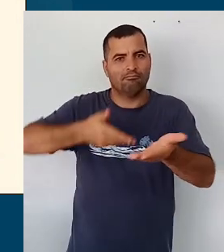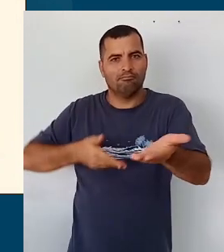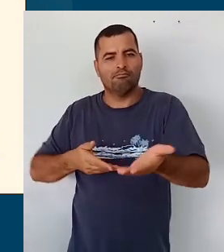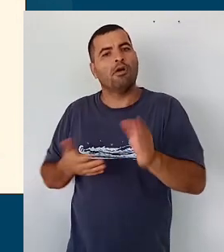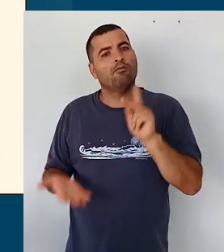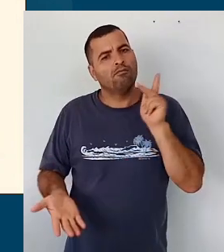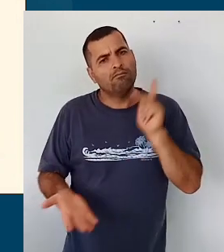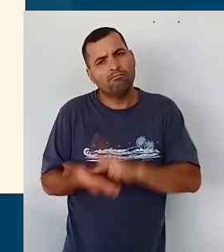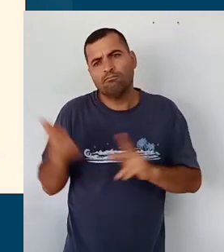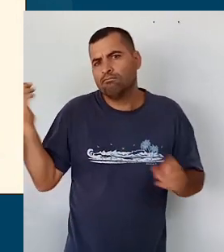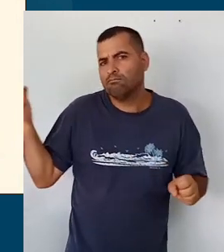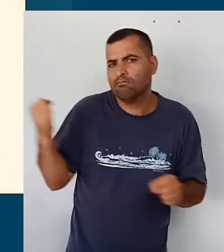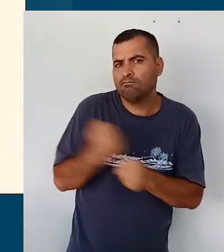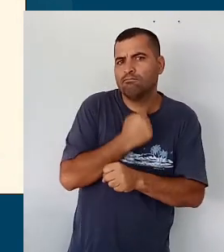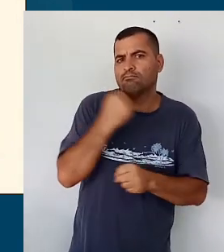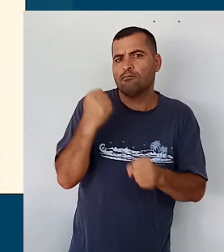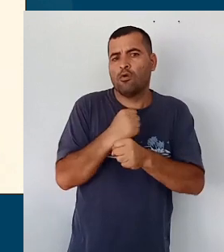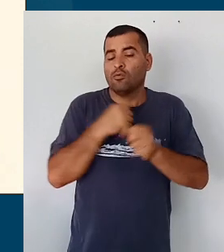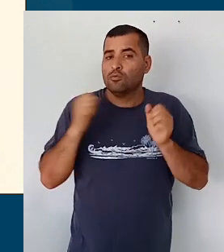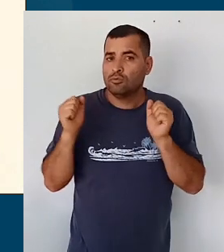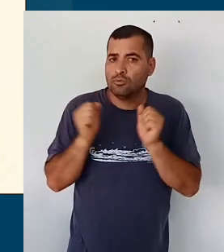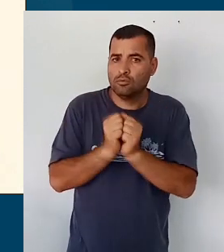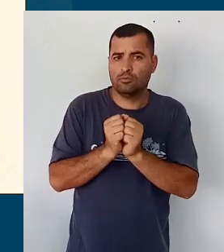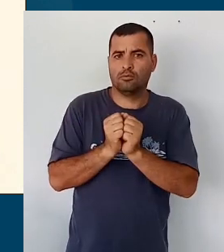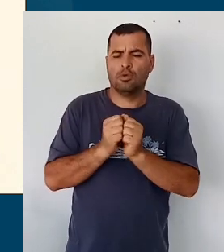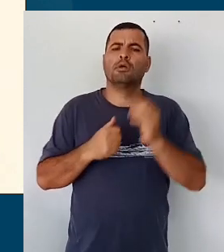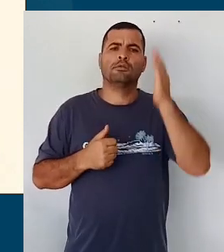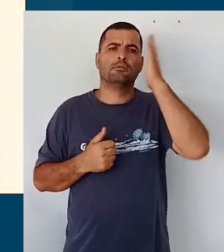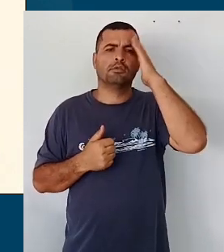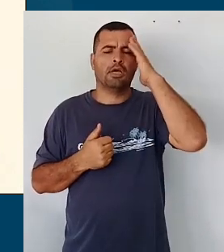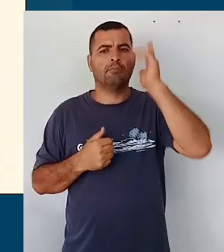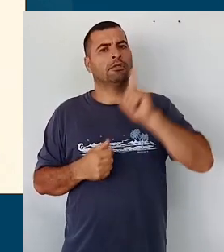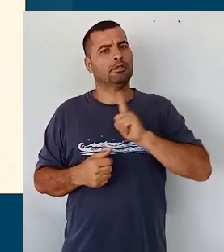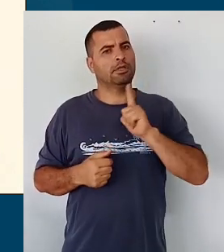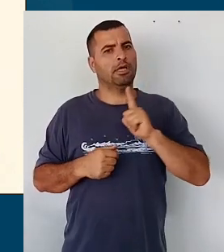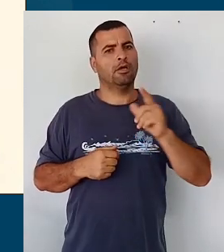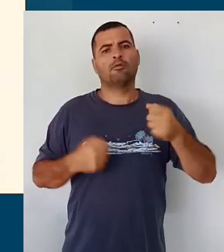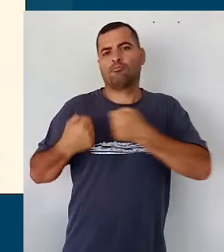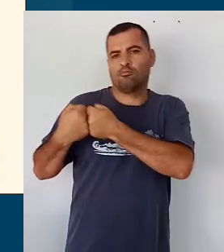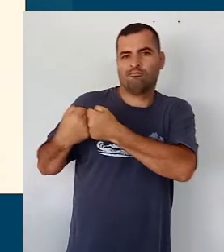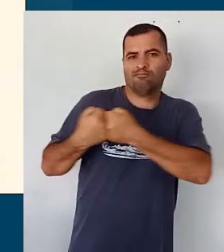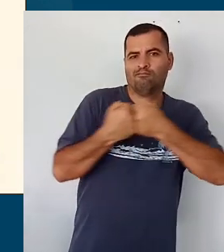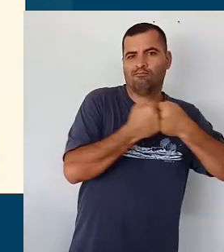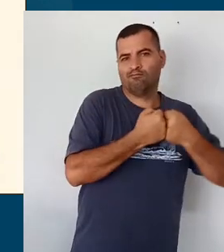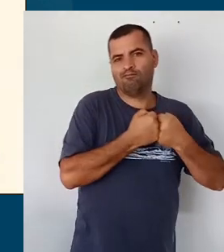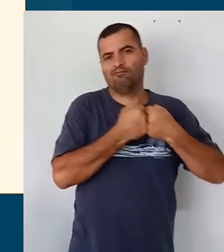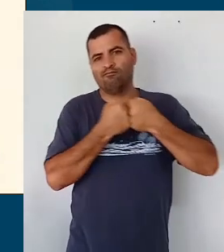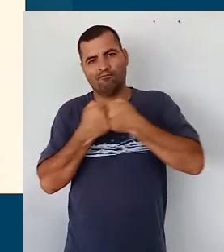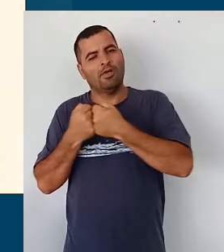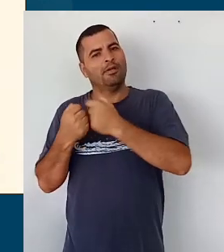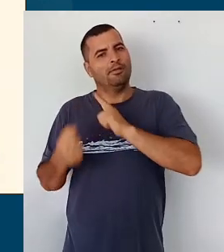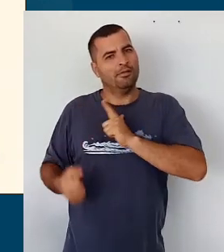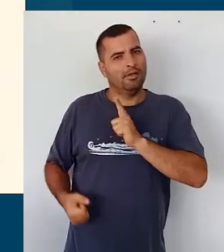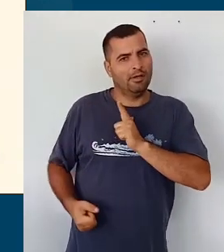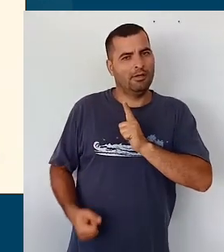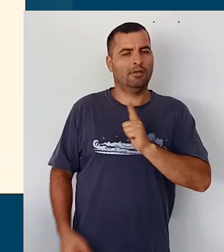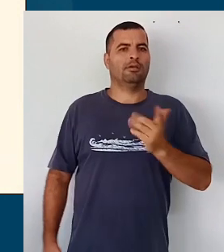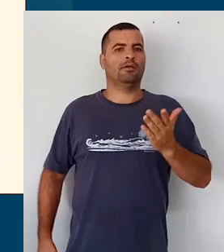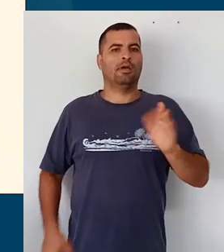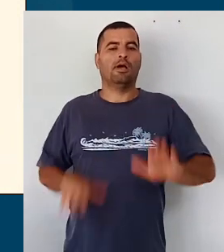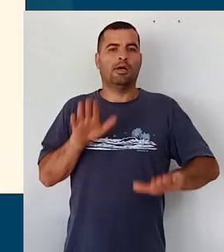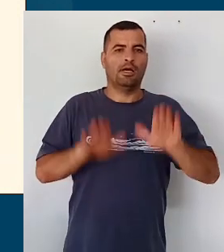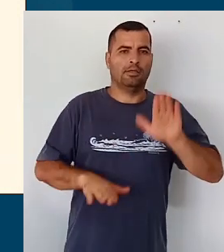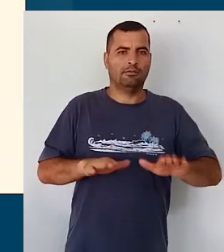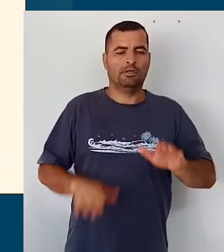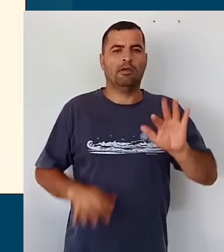de construção conjunta. Sabemos que, às vezes, há alguns conflitos também, algumas formas da família,